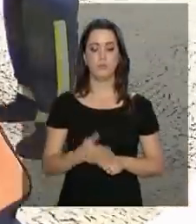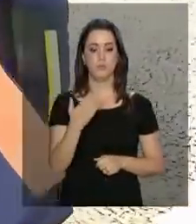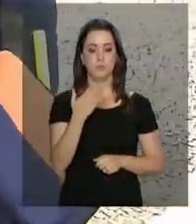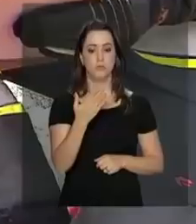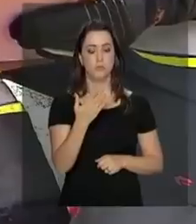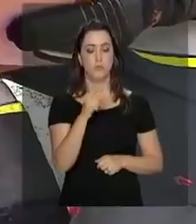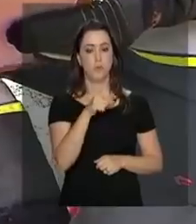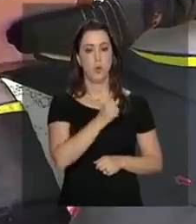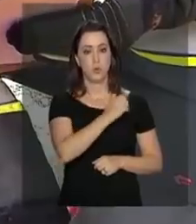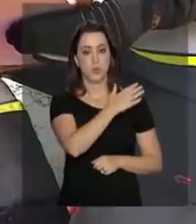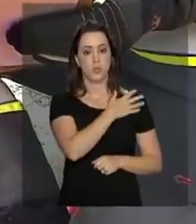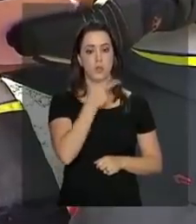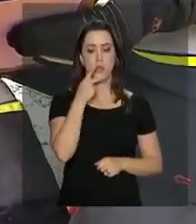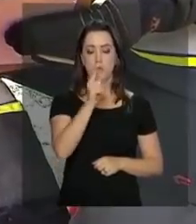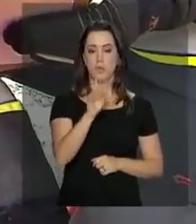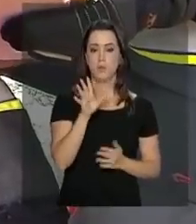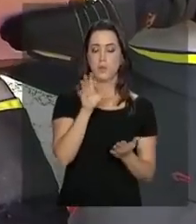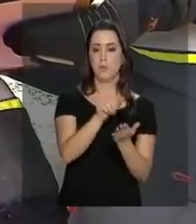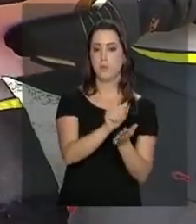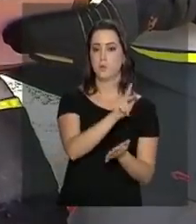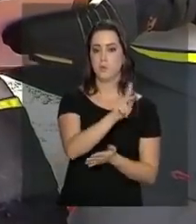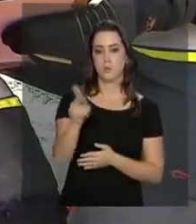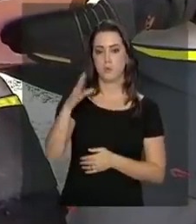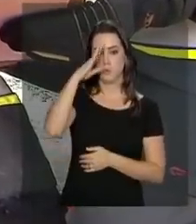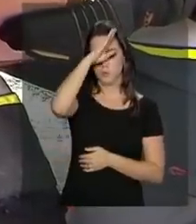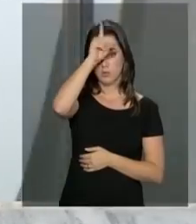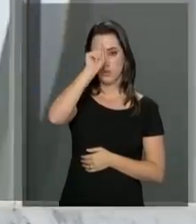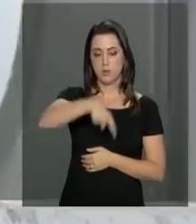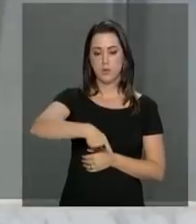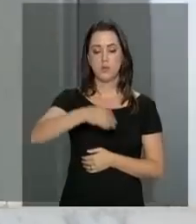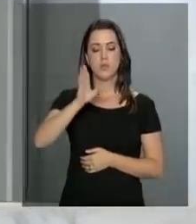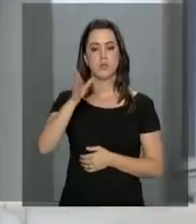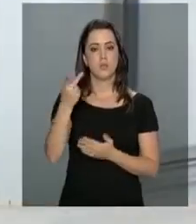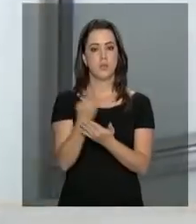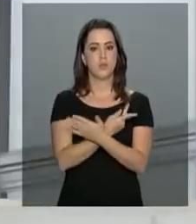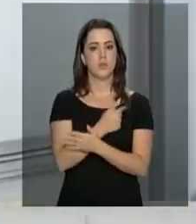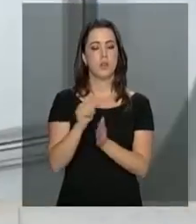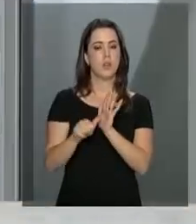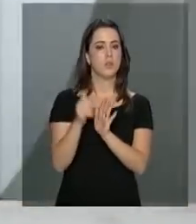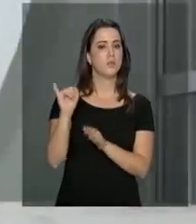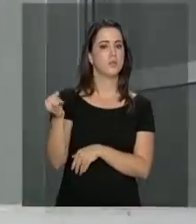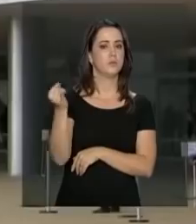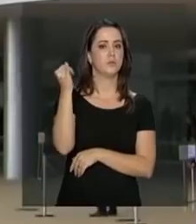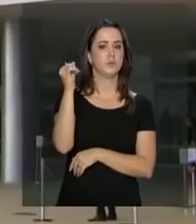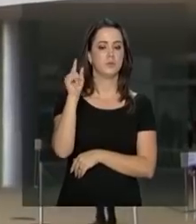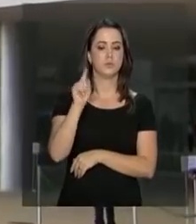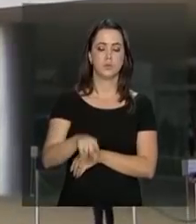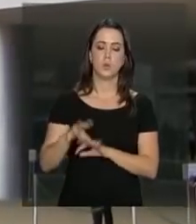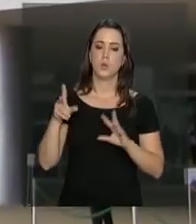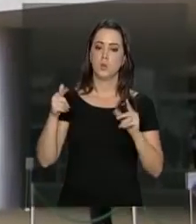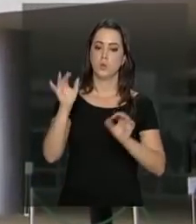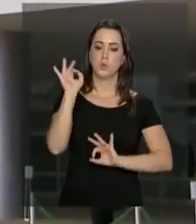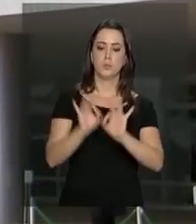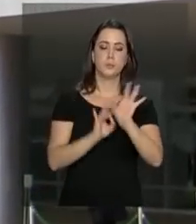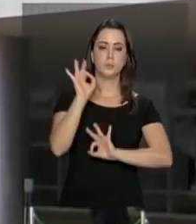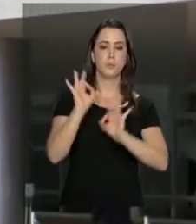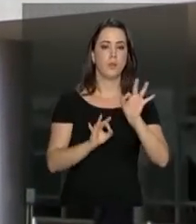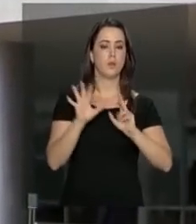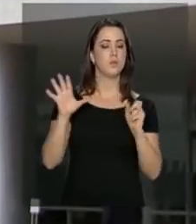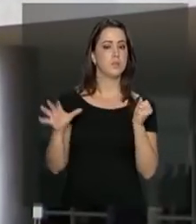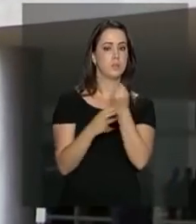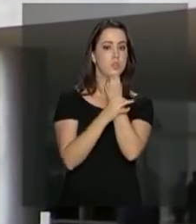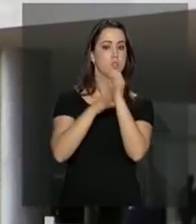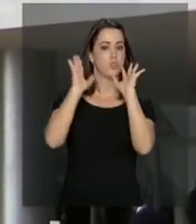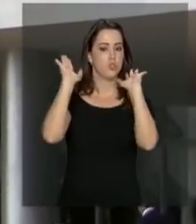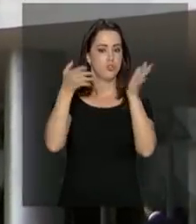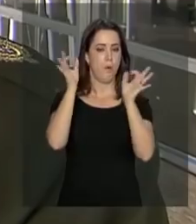Moreno, para a posse do presidente eleito, Jair Bolsonaro, que ocorre em 1º de janeiro, todo o planejamento de segurança